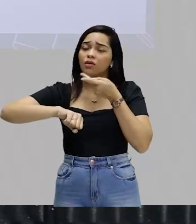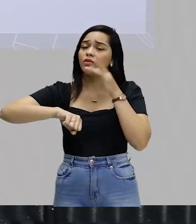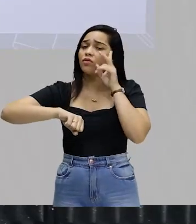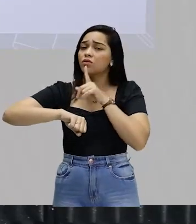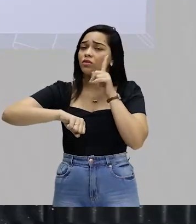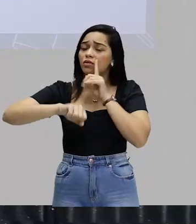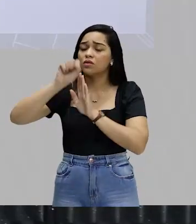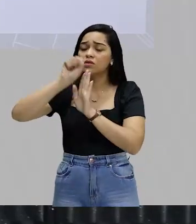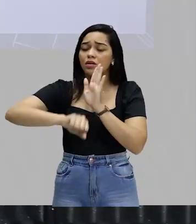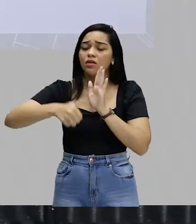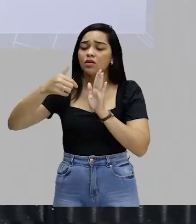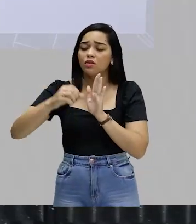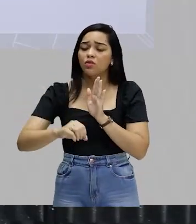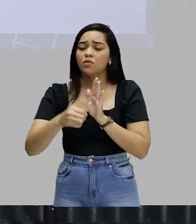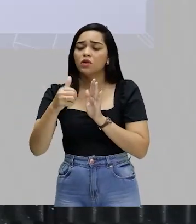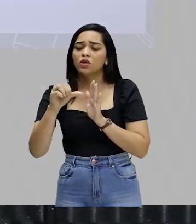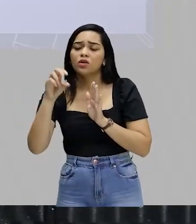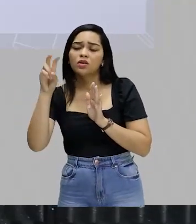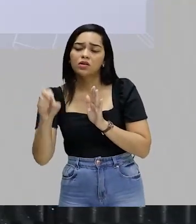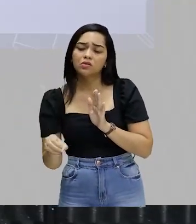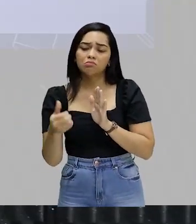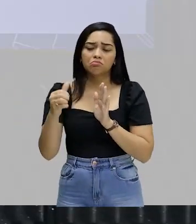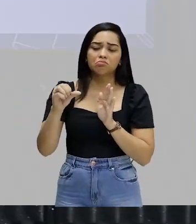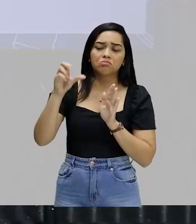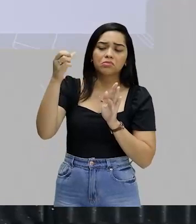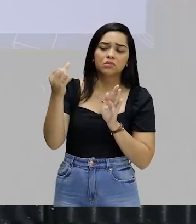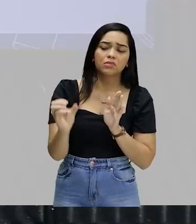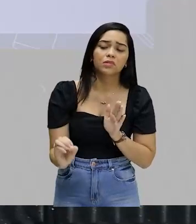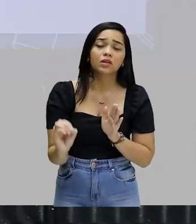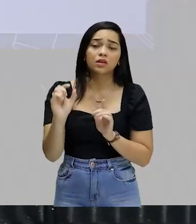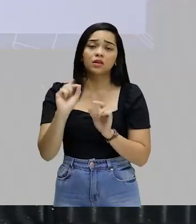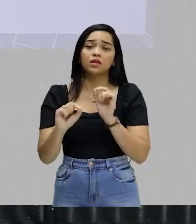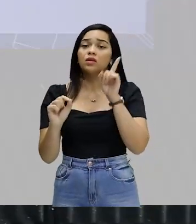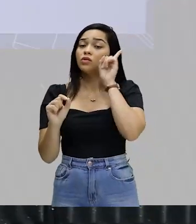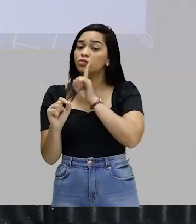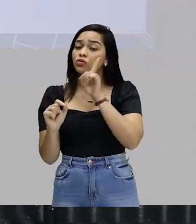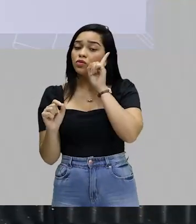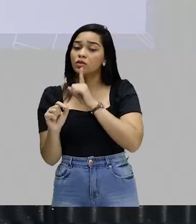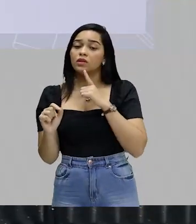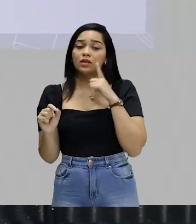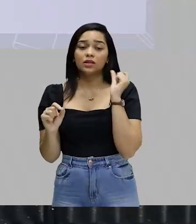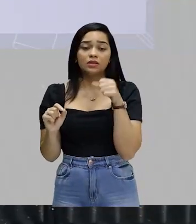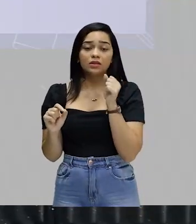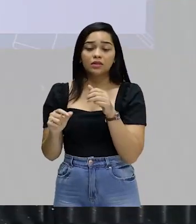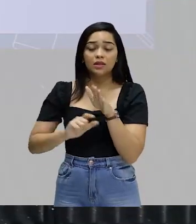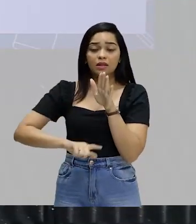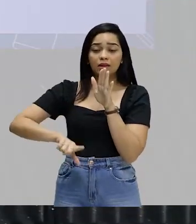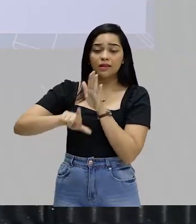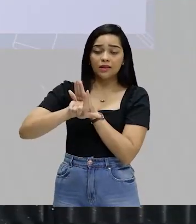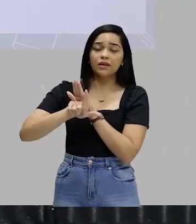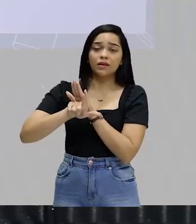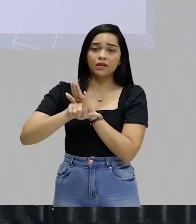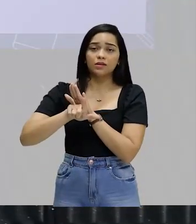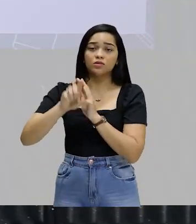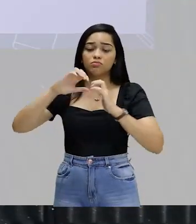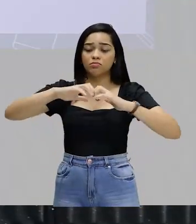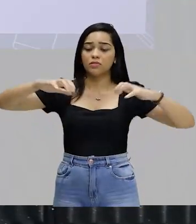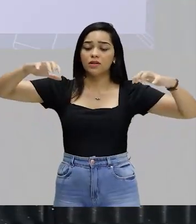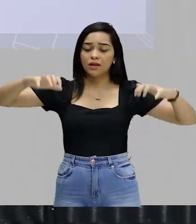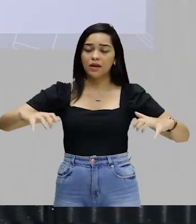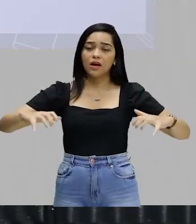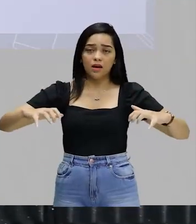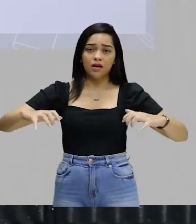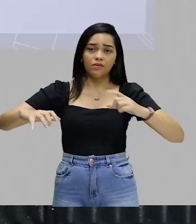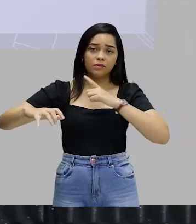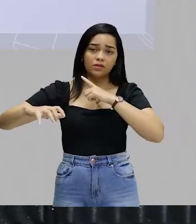pleno século XX, nos anos 50, 60, os Estados Unidos ainda tinham leis que segregavam